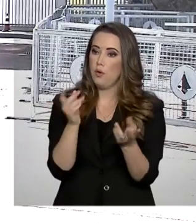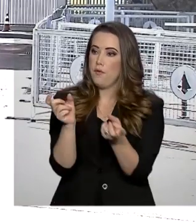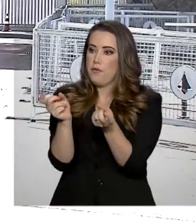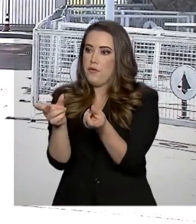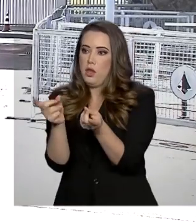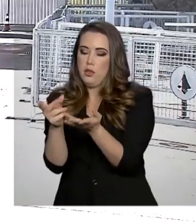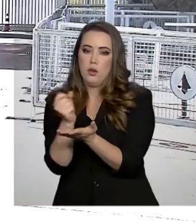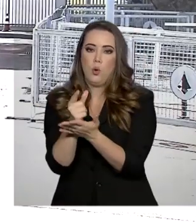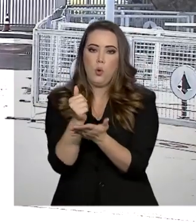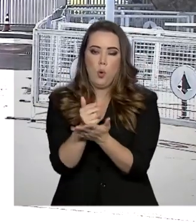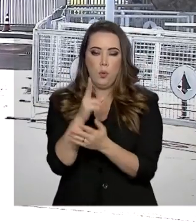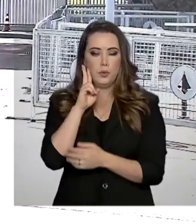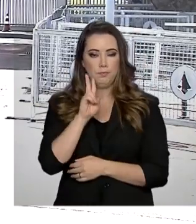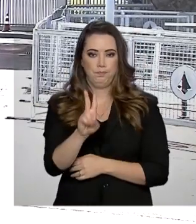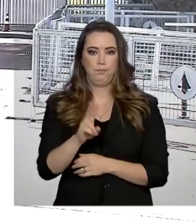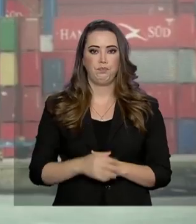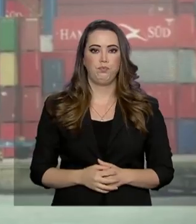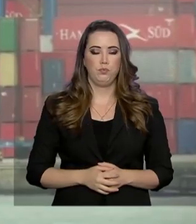Vamos ver.